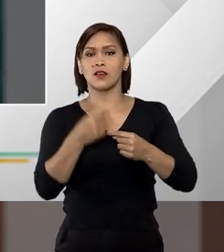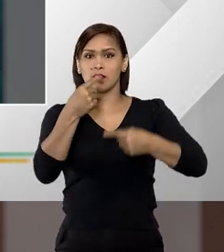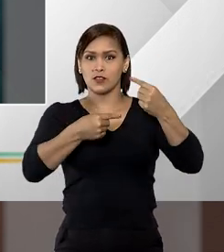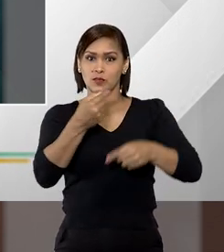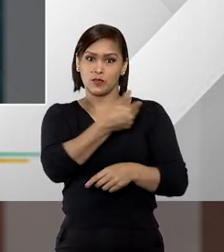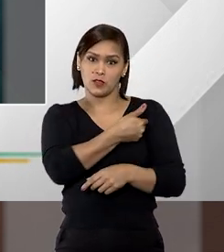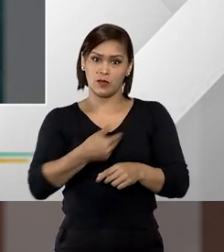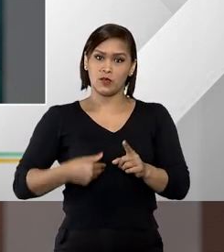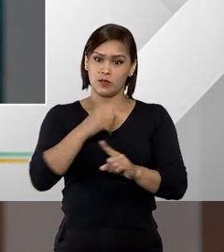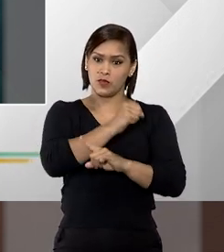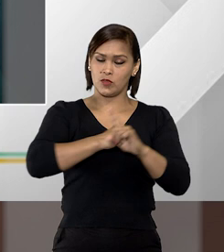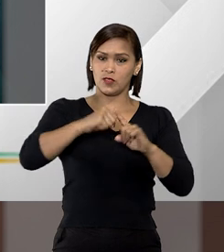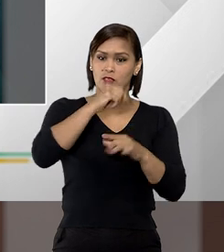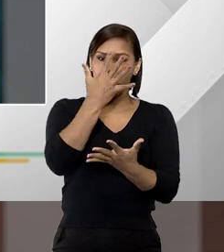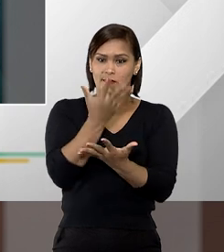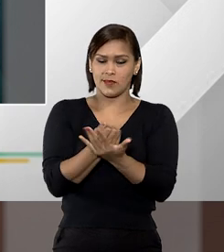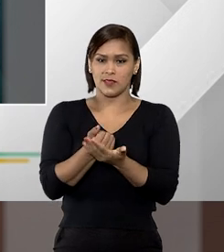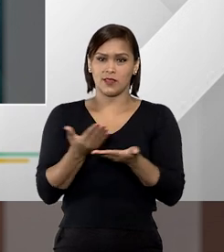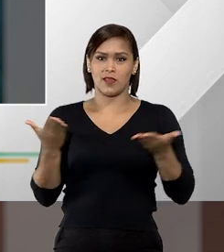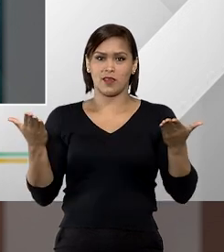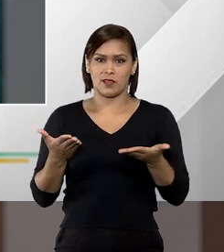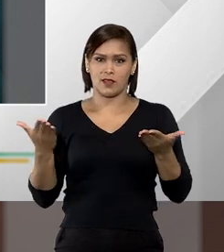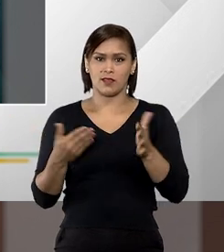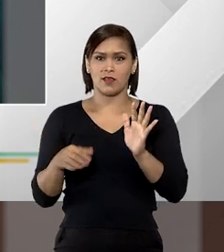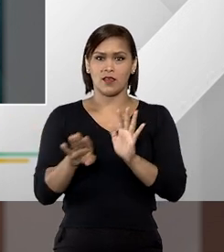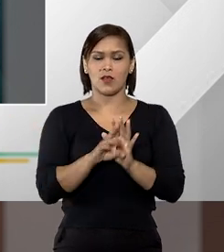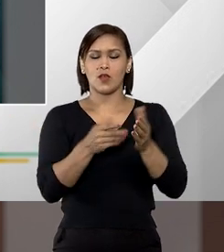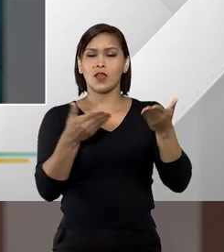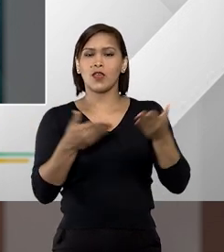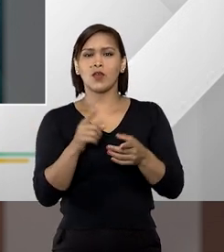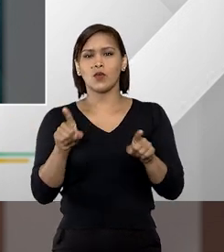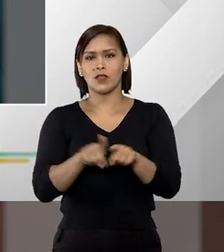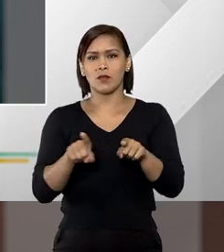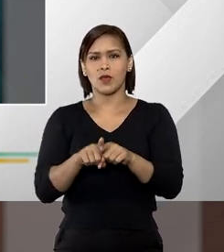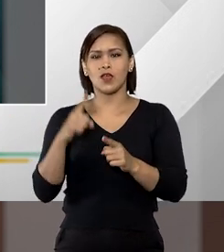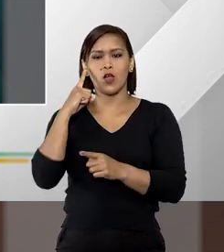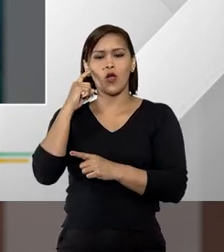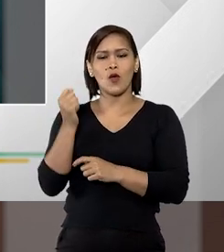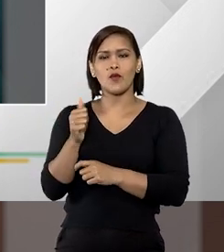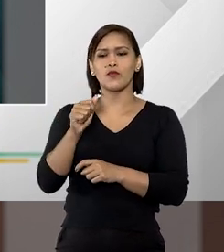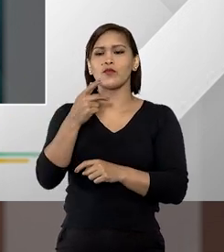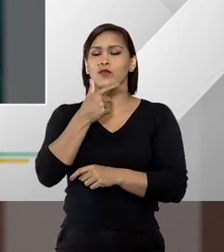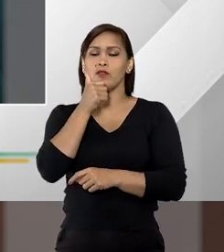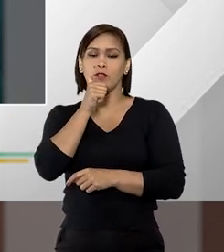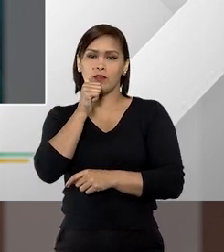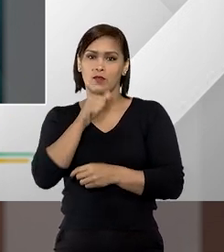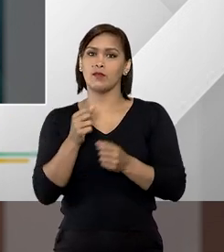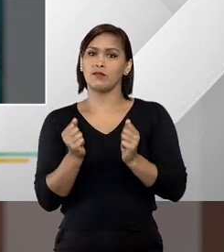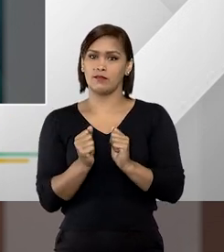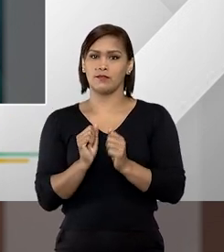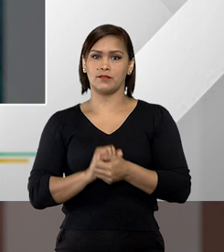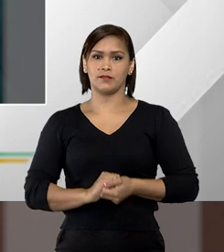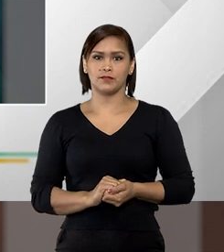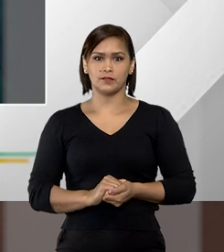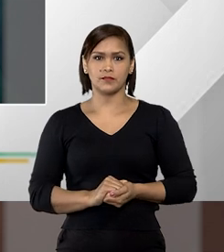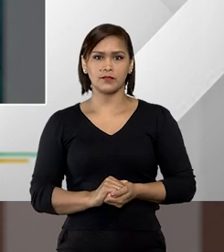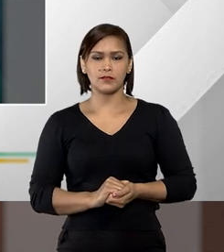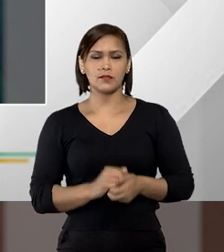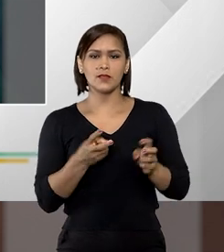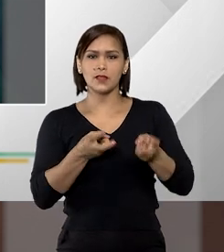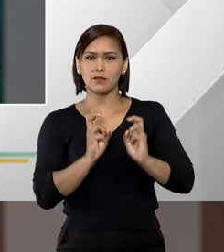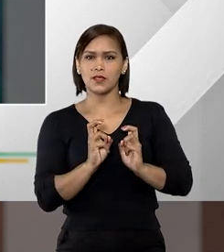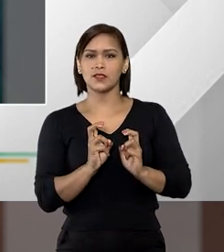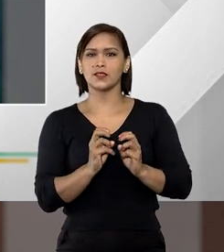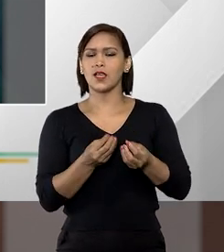públicas sociais adotadas até então e depois eu queria ouvir a opinião da doutora Alice por favor veja